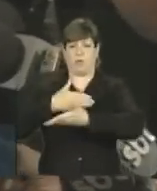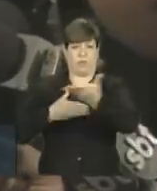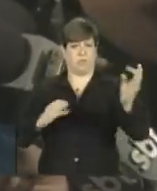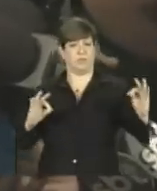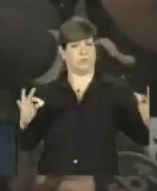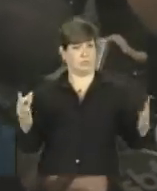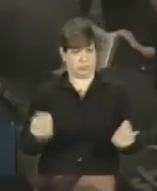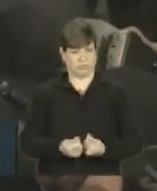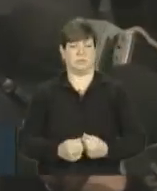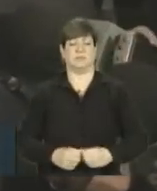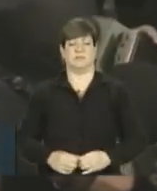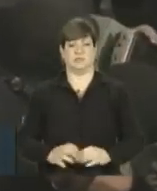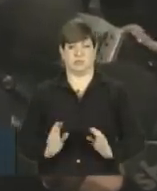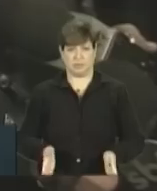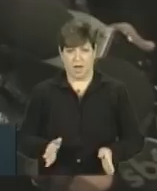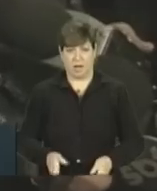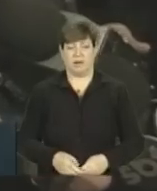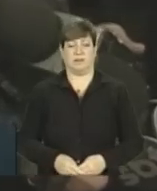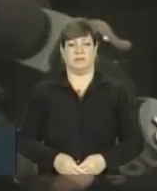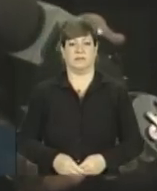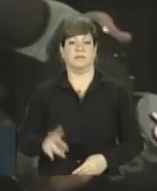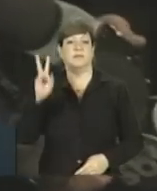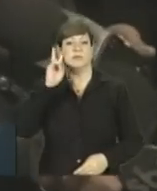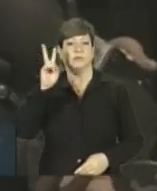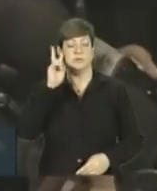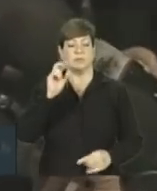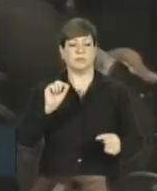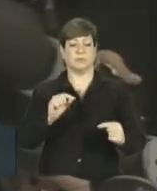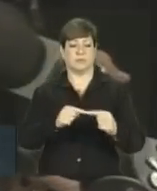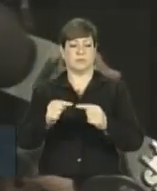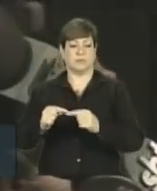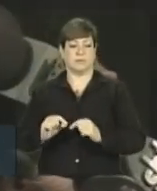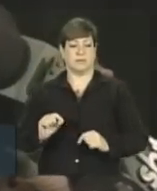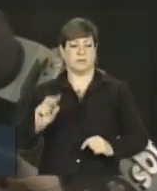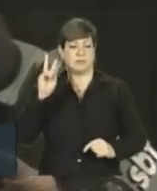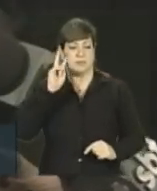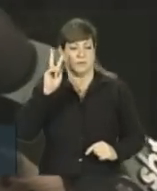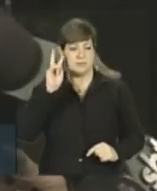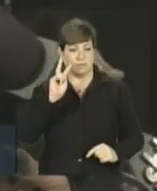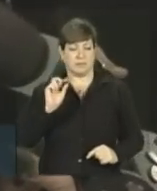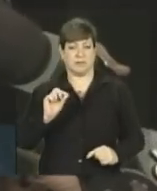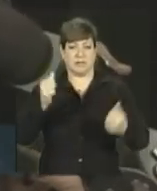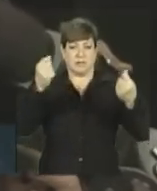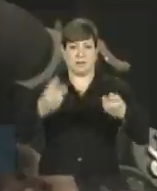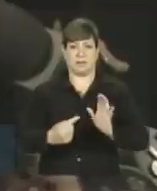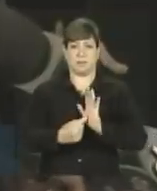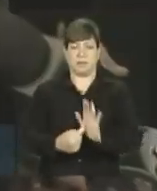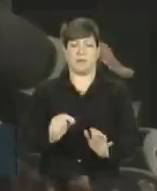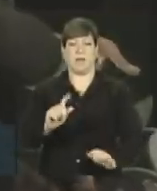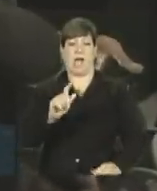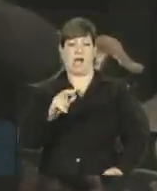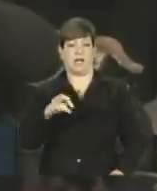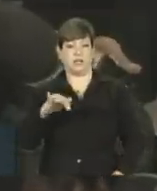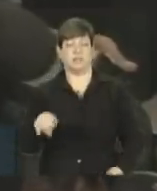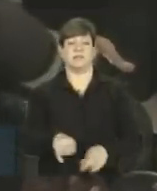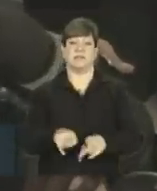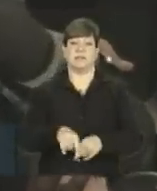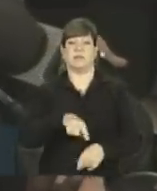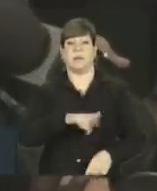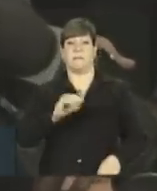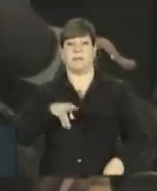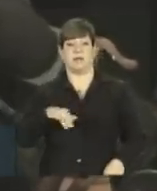consolidada. Exatamente que a André de Gutiérrez apresente as garantias e o Banrisul